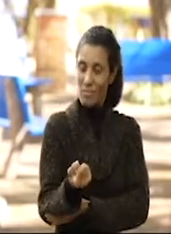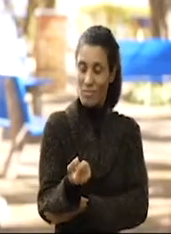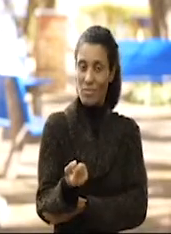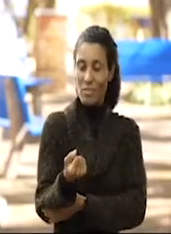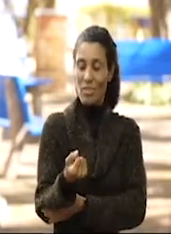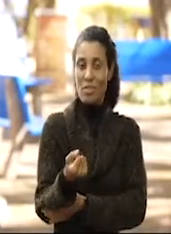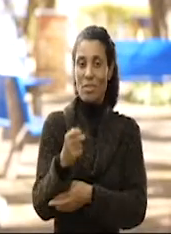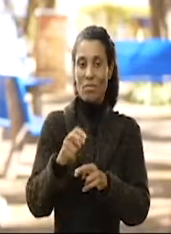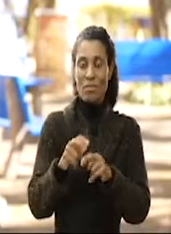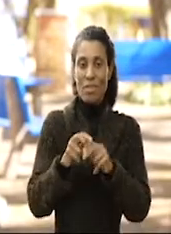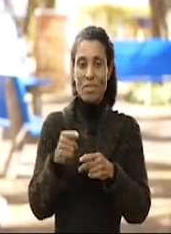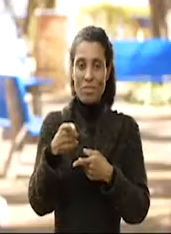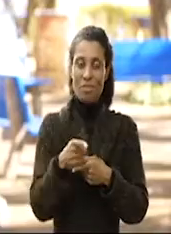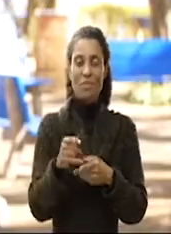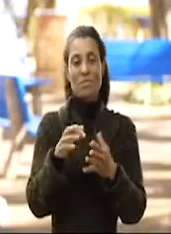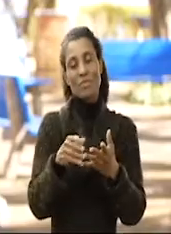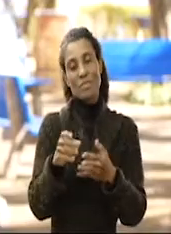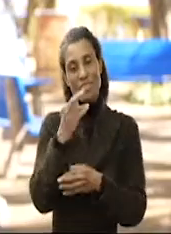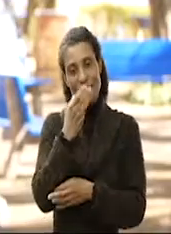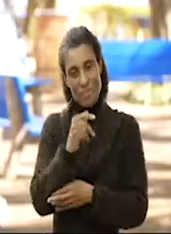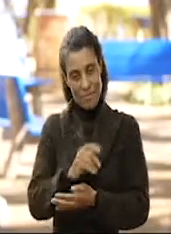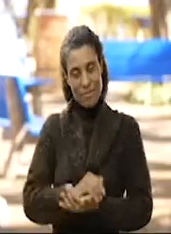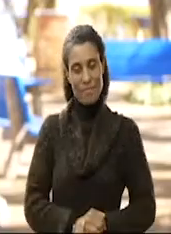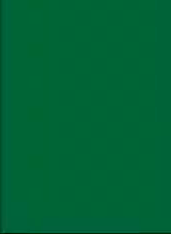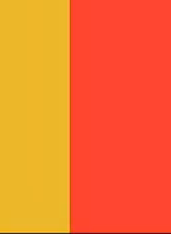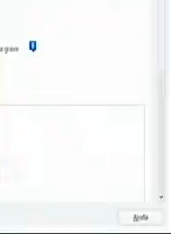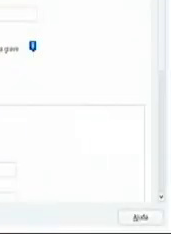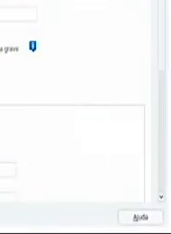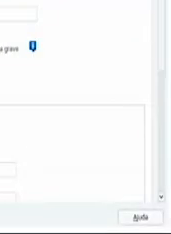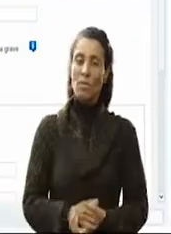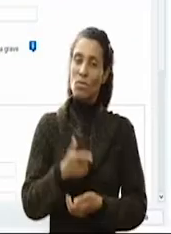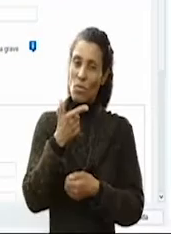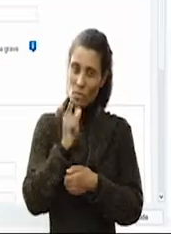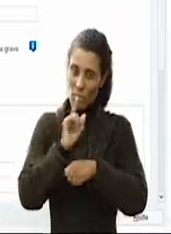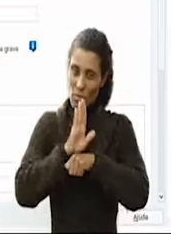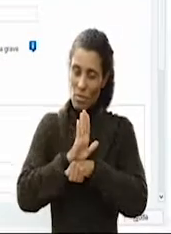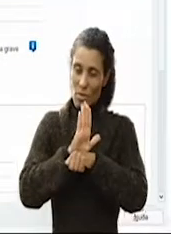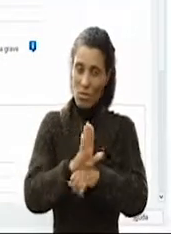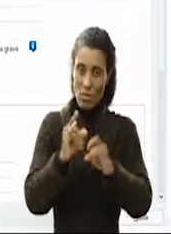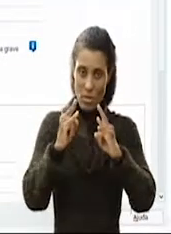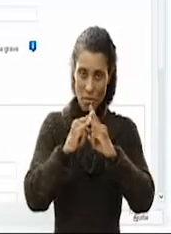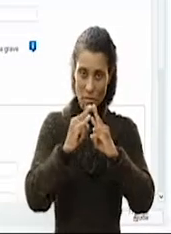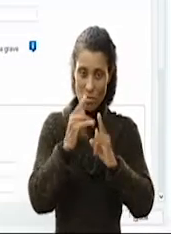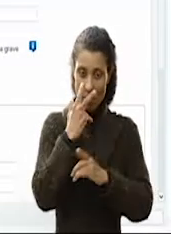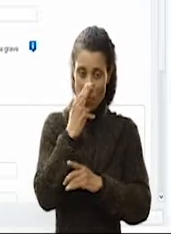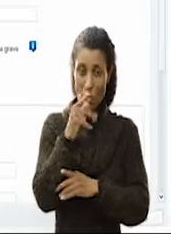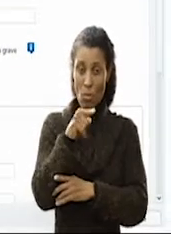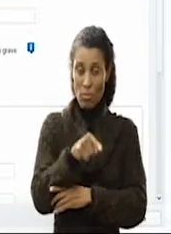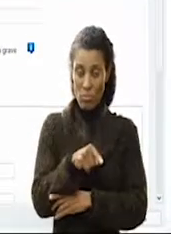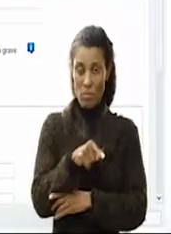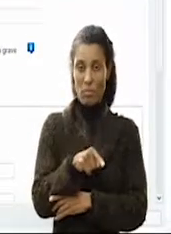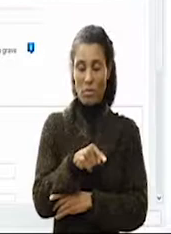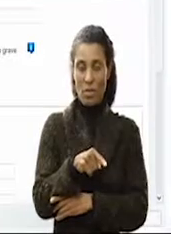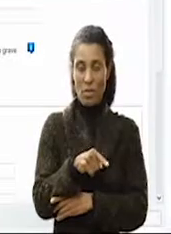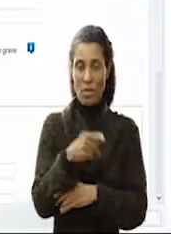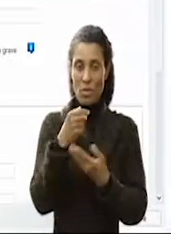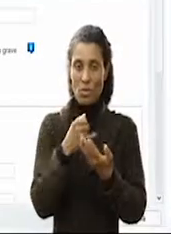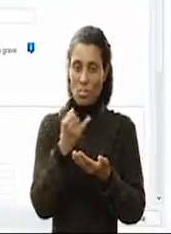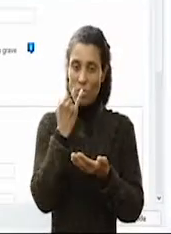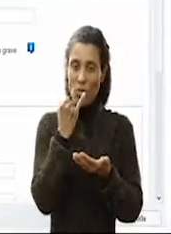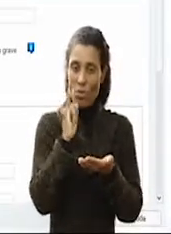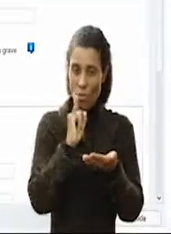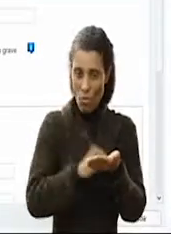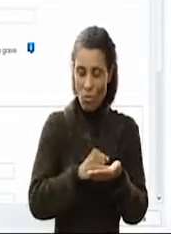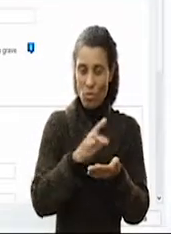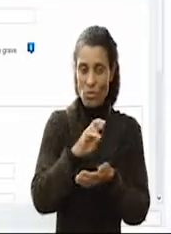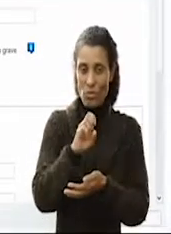financeiro por meio da destinação do Fundo Criança. Para ajudar instituições como esta, ao declarar o